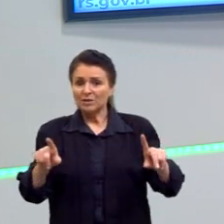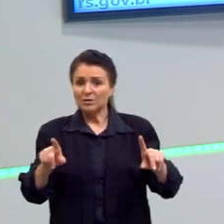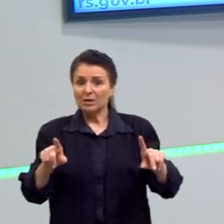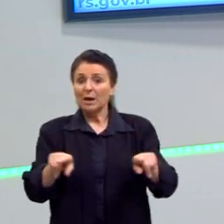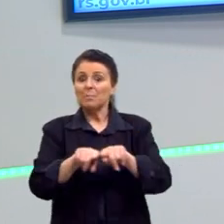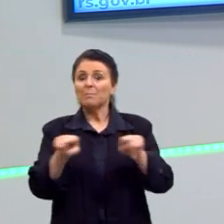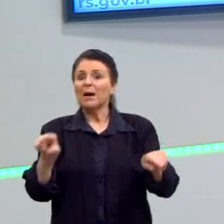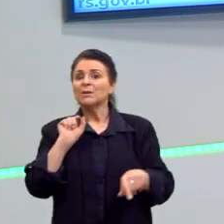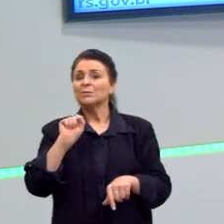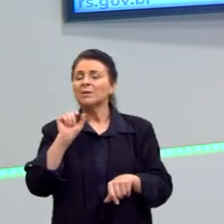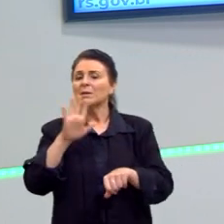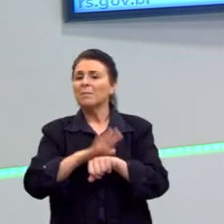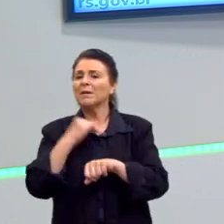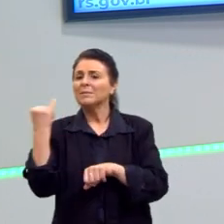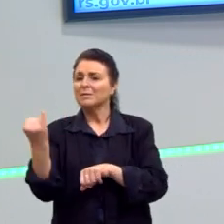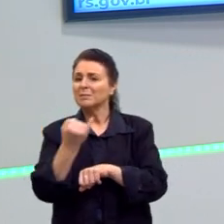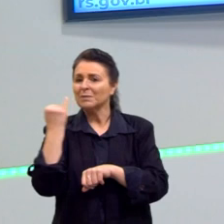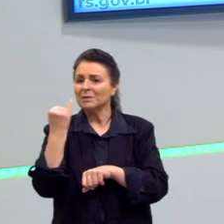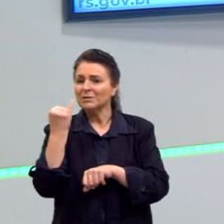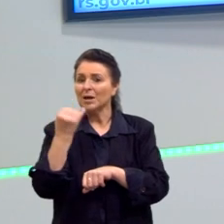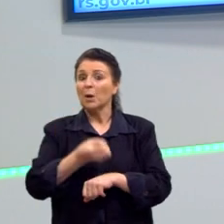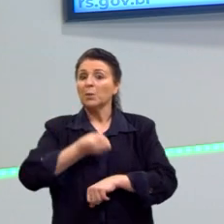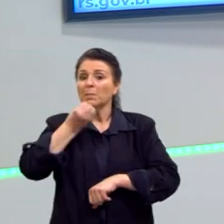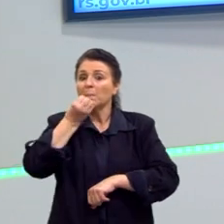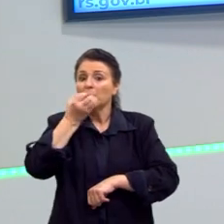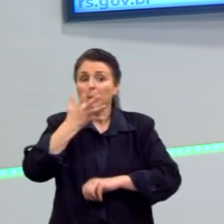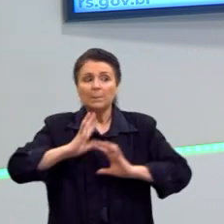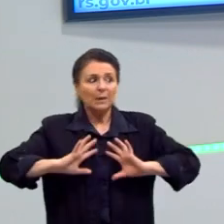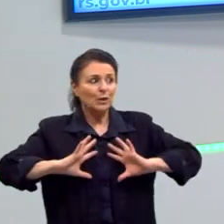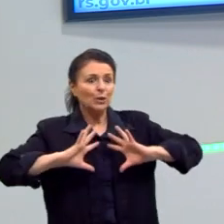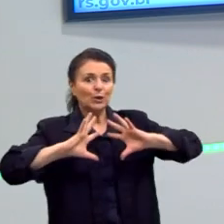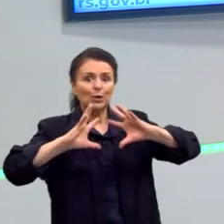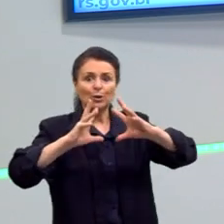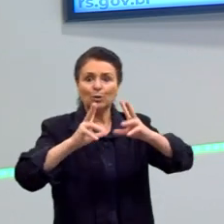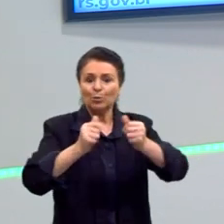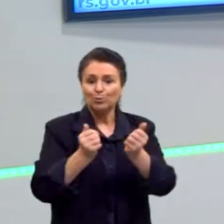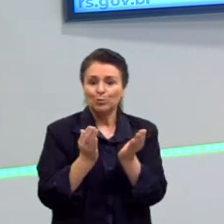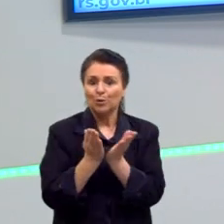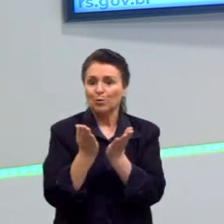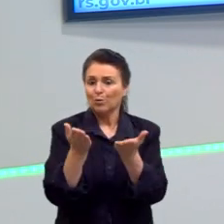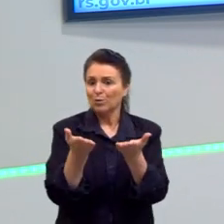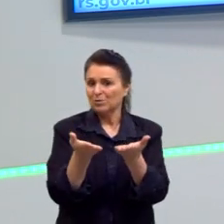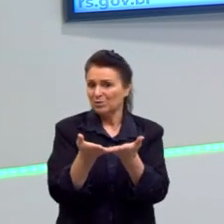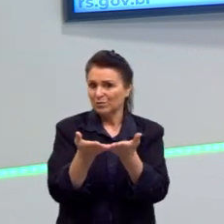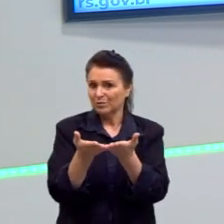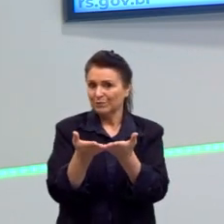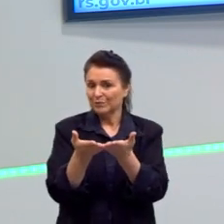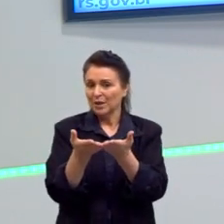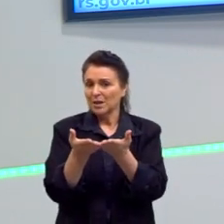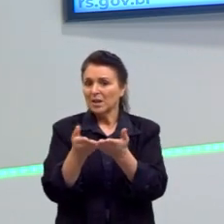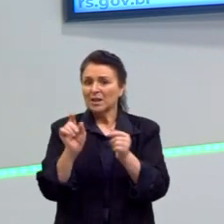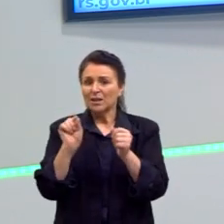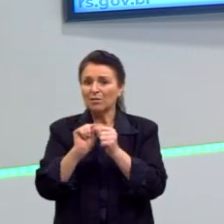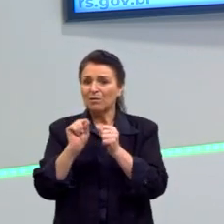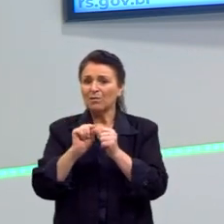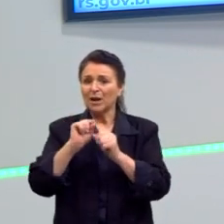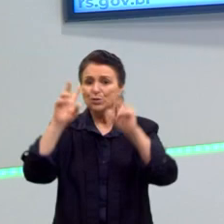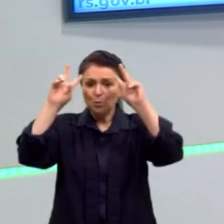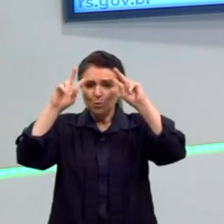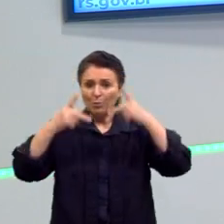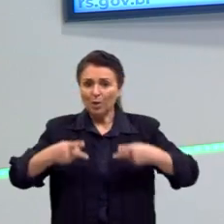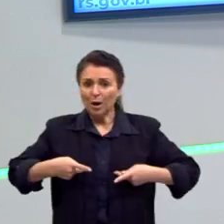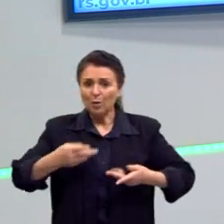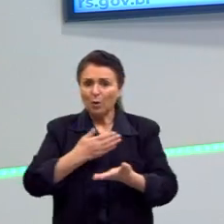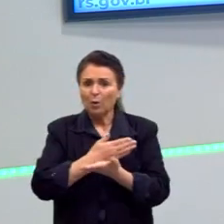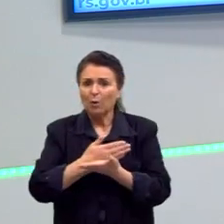vontade geral, aquilo que faria bem a todos, aquilo que não corromperia o ser humano. Essa é a proposta do nosso